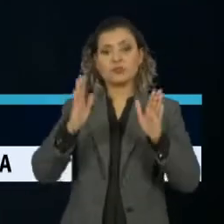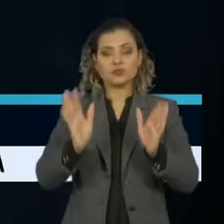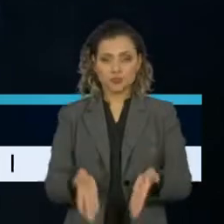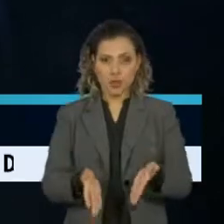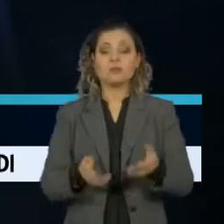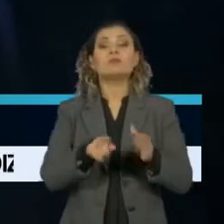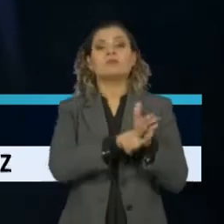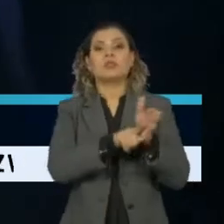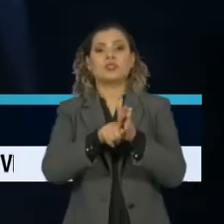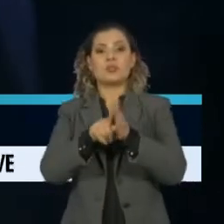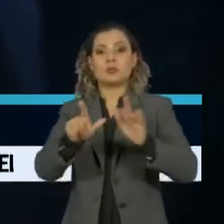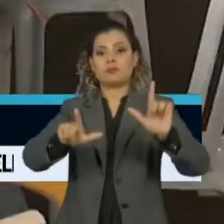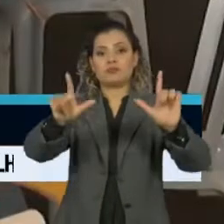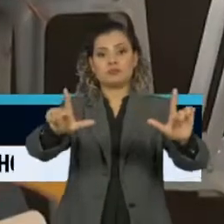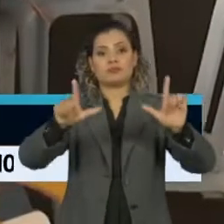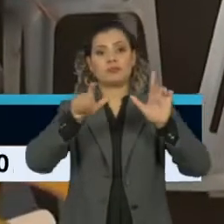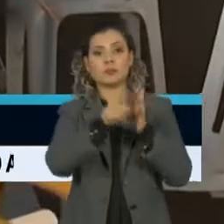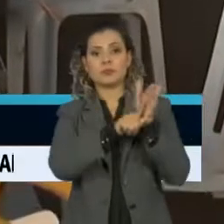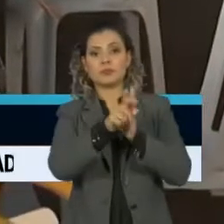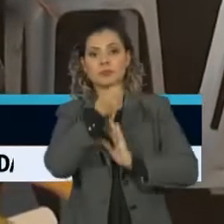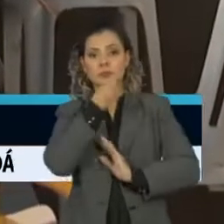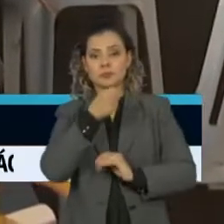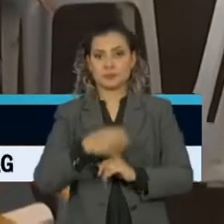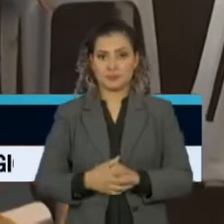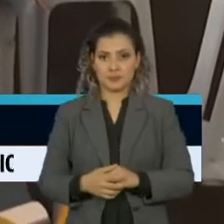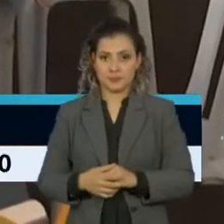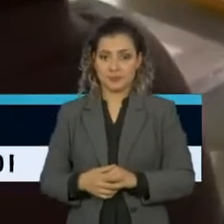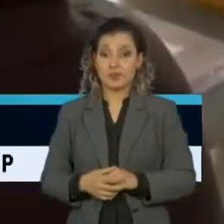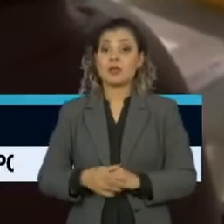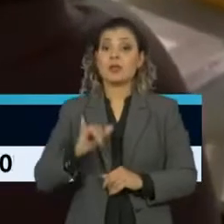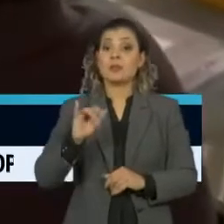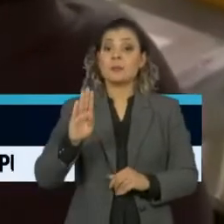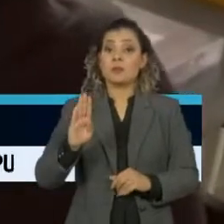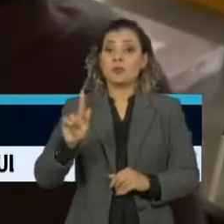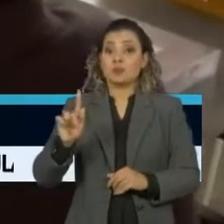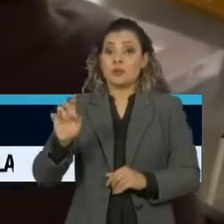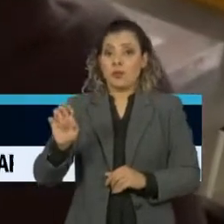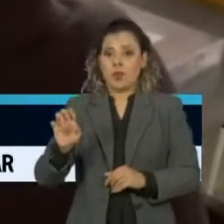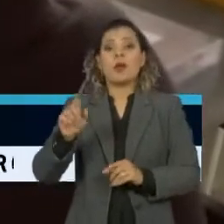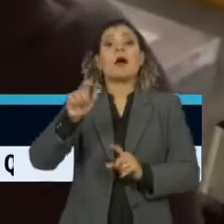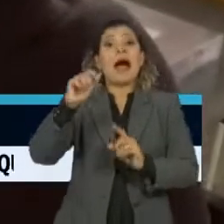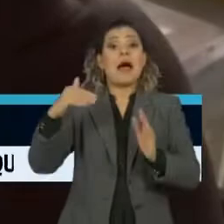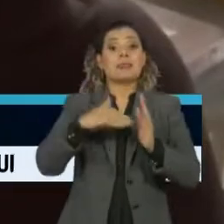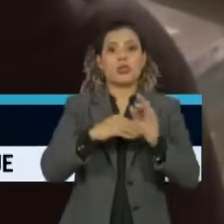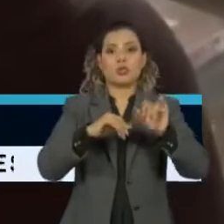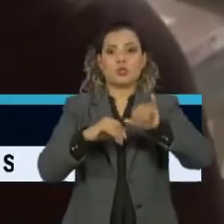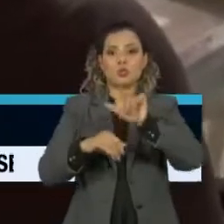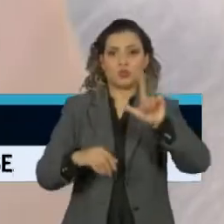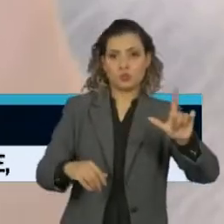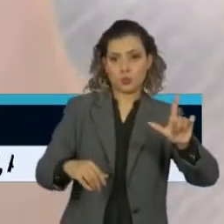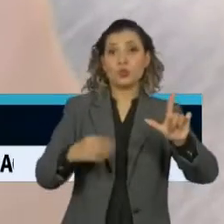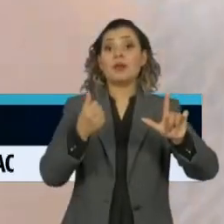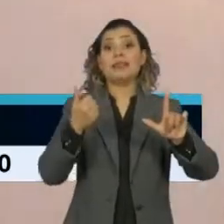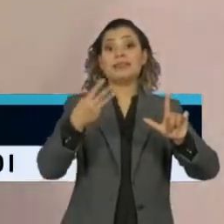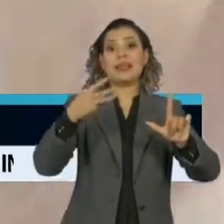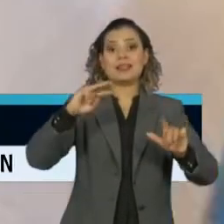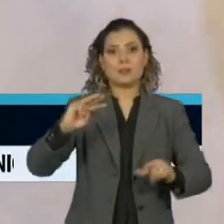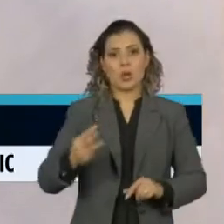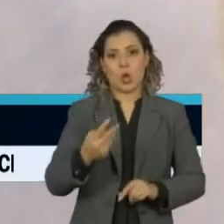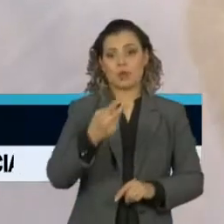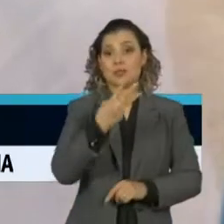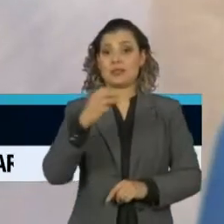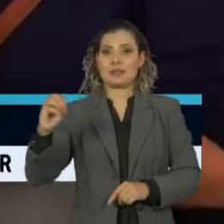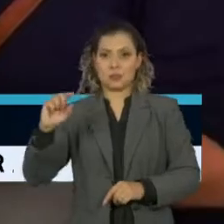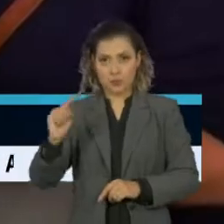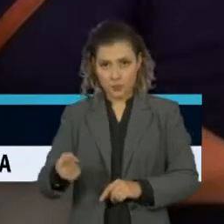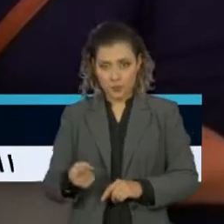consórcio de veículos da imprensa. De acordo com o IBGE, até julho, 13 milhões e 300 mil brasileiros tinham